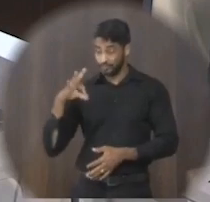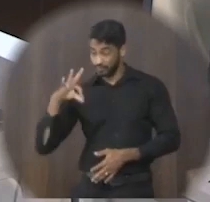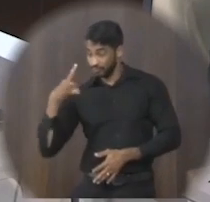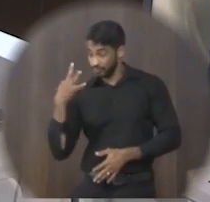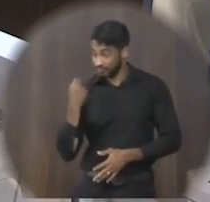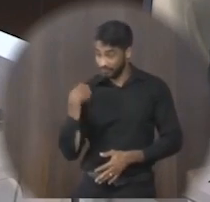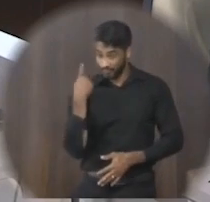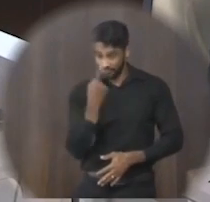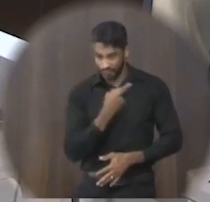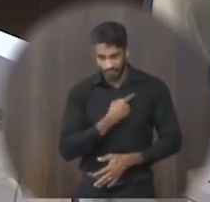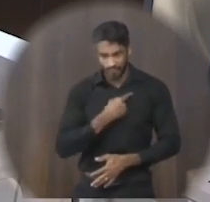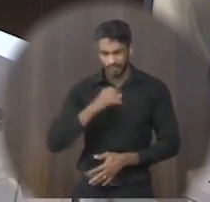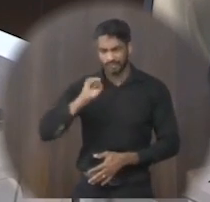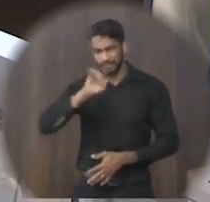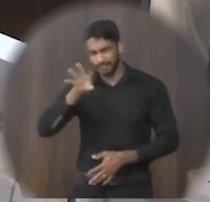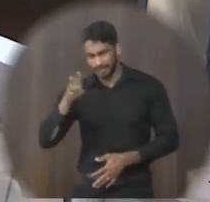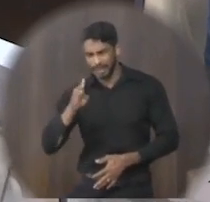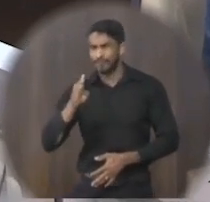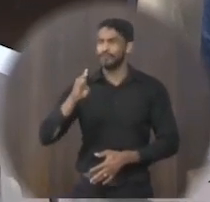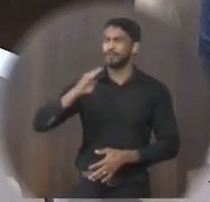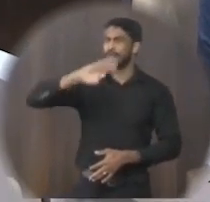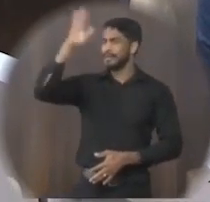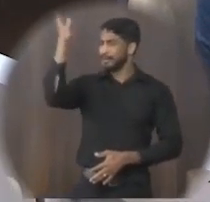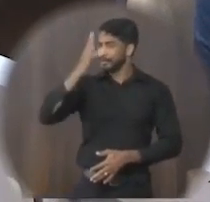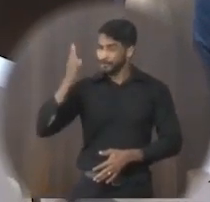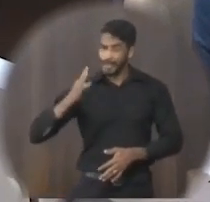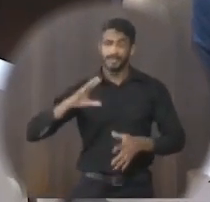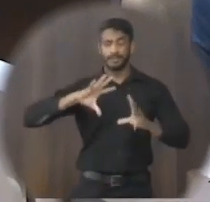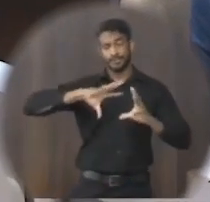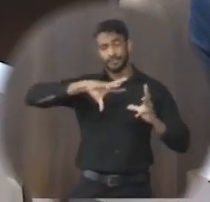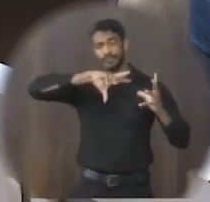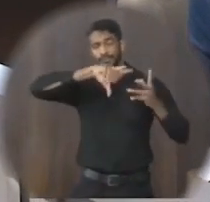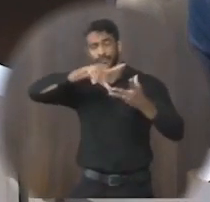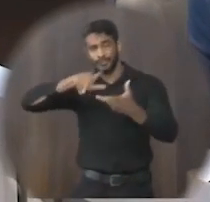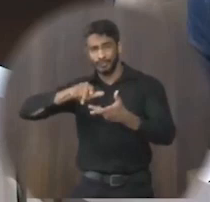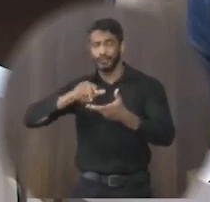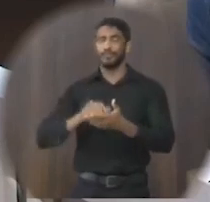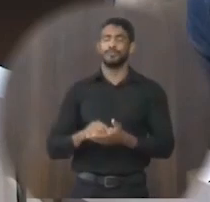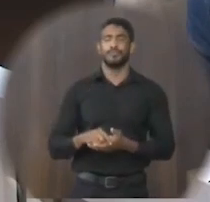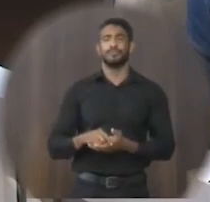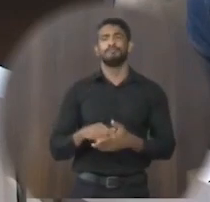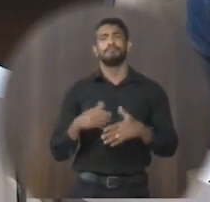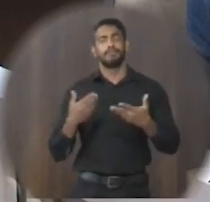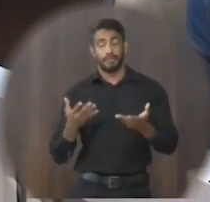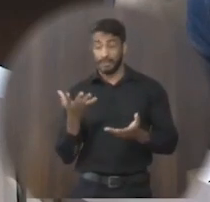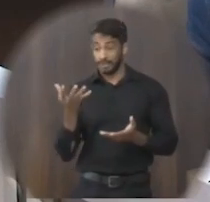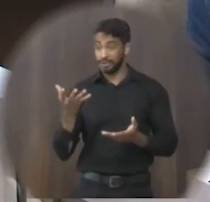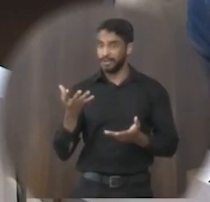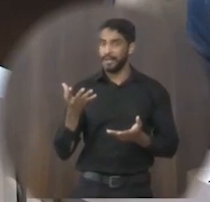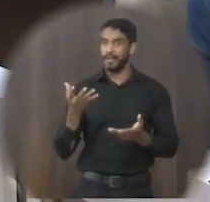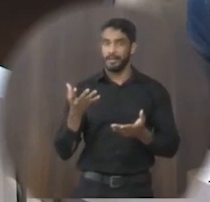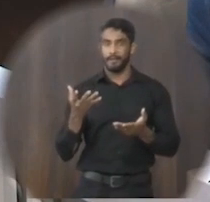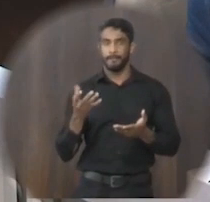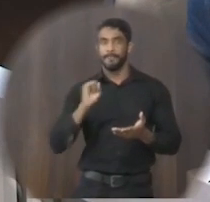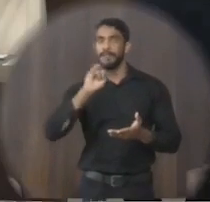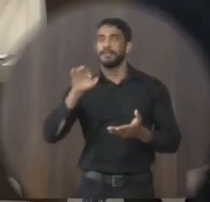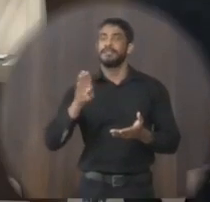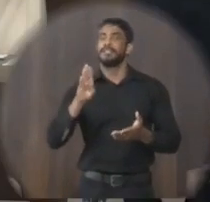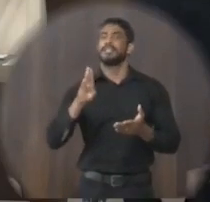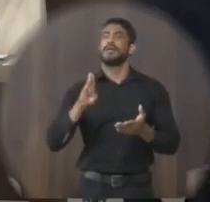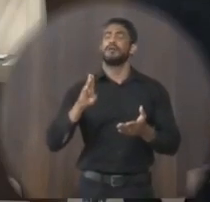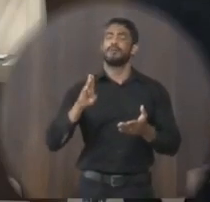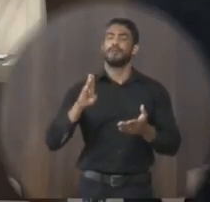região, e o Brasil, e até o mundo, né? Como, a gente quer que Janaúba se destaque, né? Como